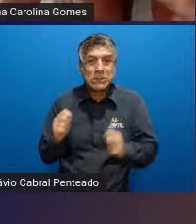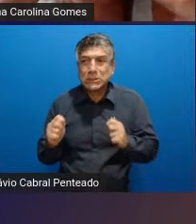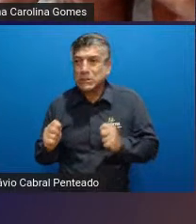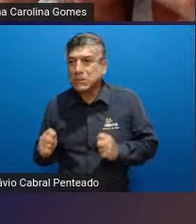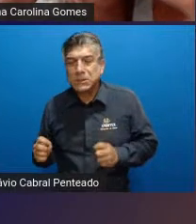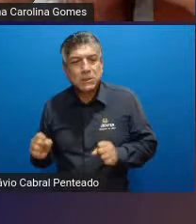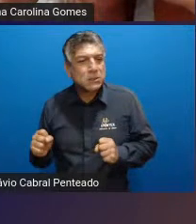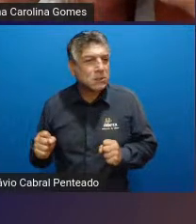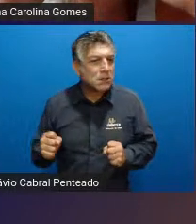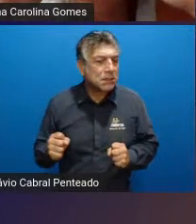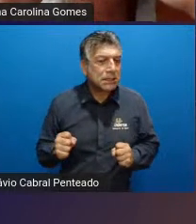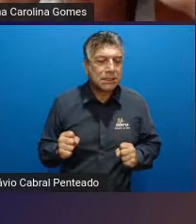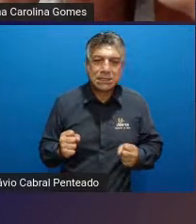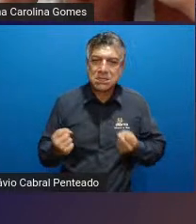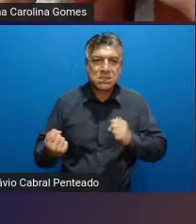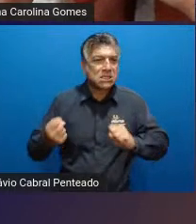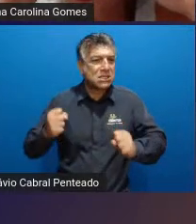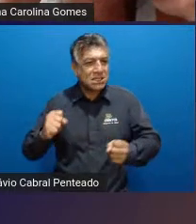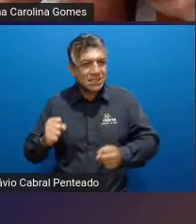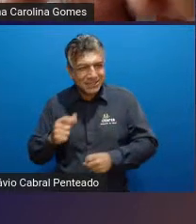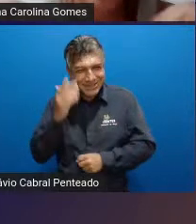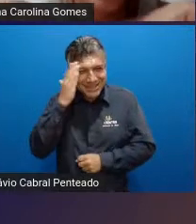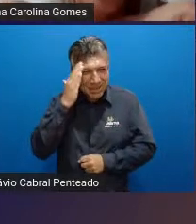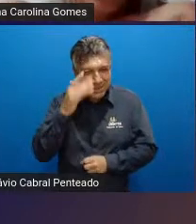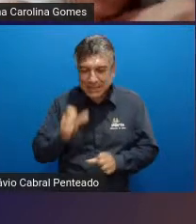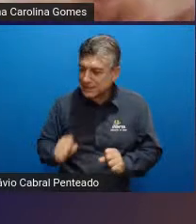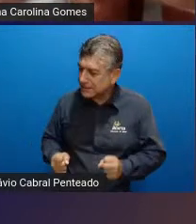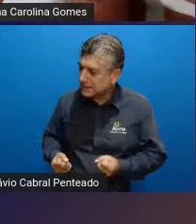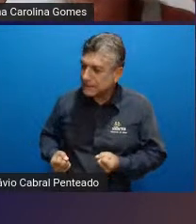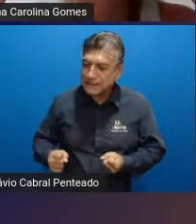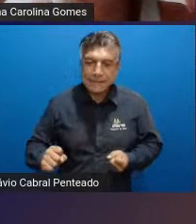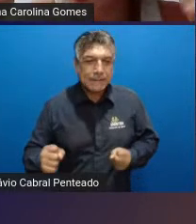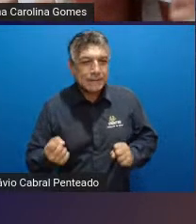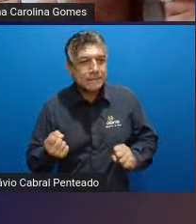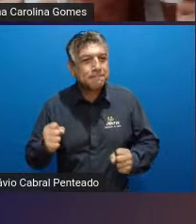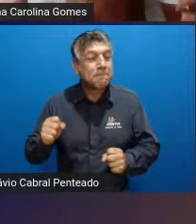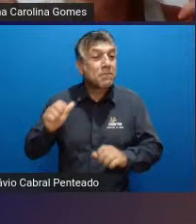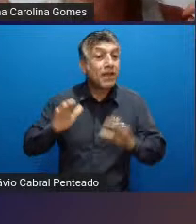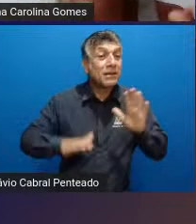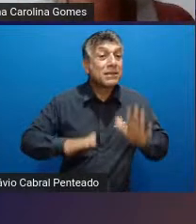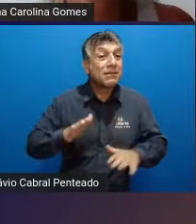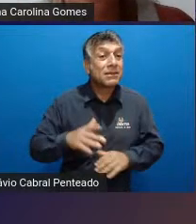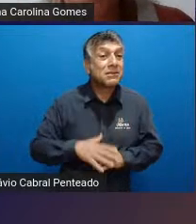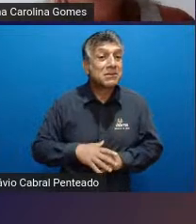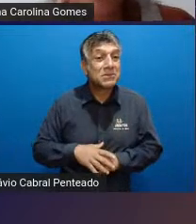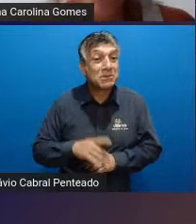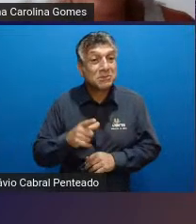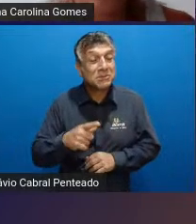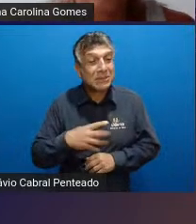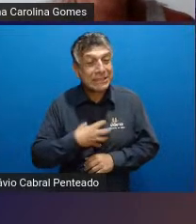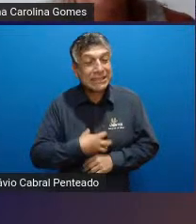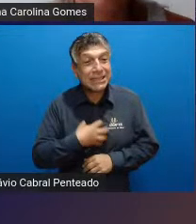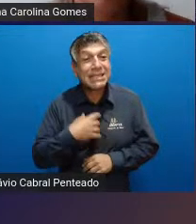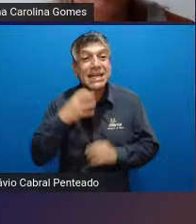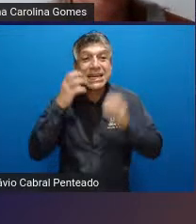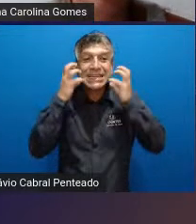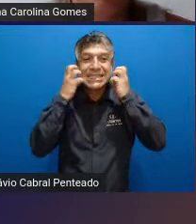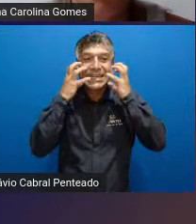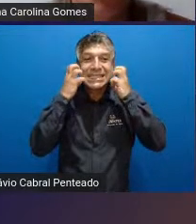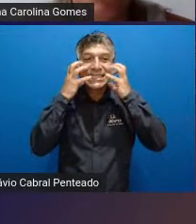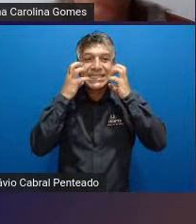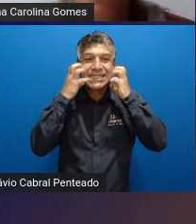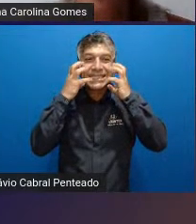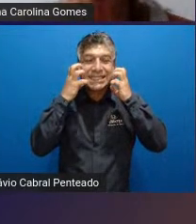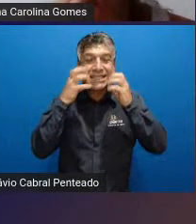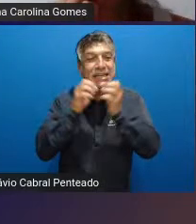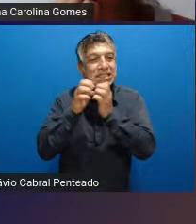né a gente sempre tem aqueles momentos de estresse durante o dia às vezes a gente tem esse momento de estresse de dar um às vezes até o bruxismo né as pessoas